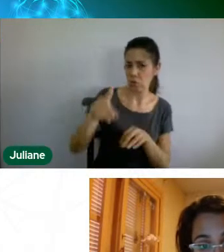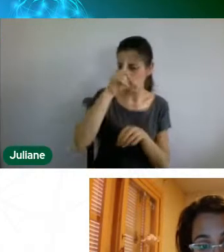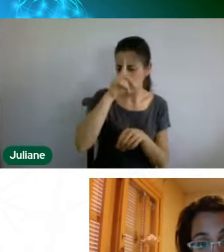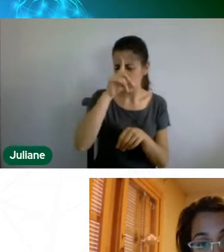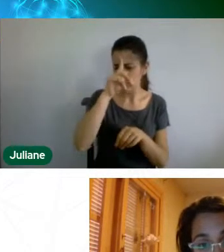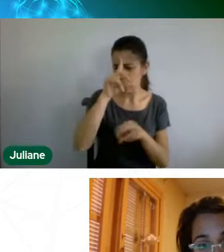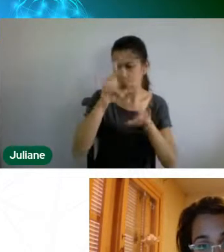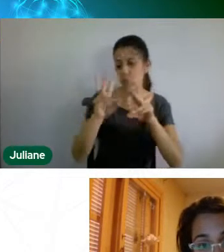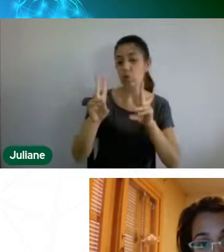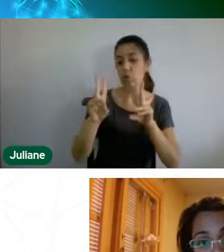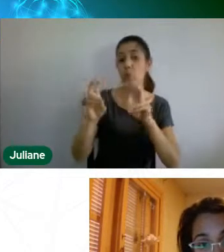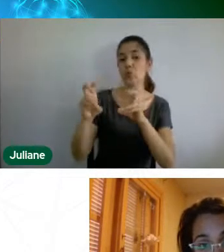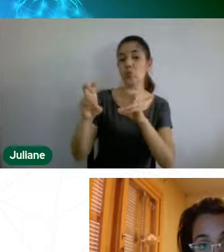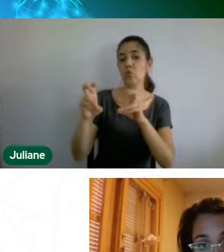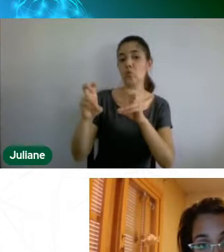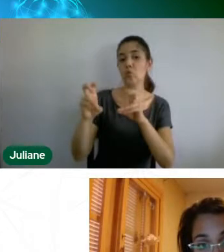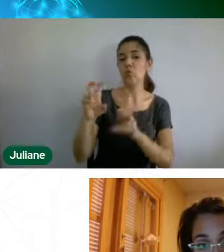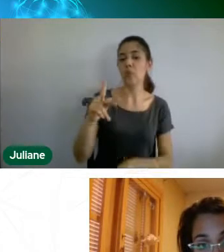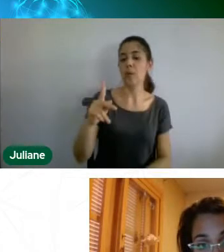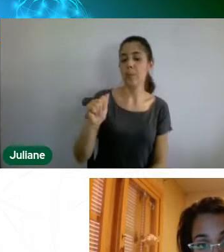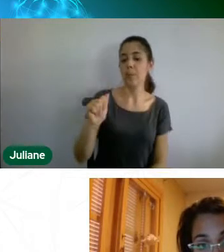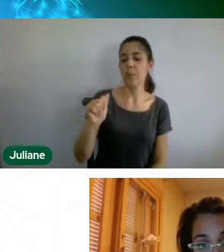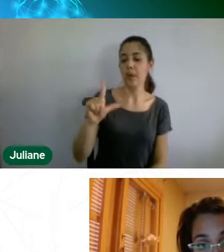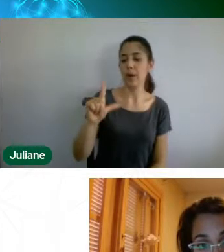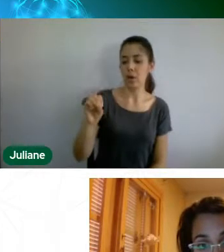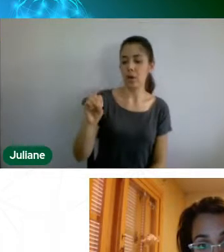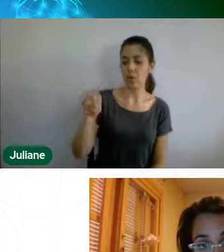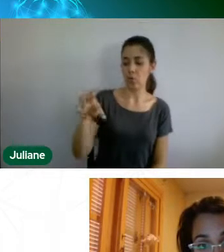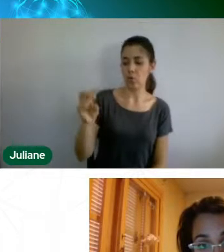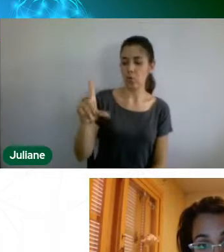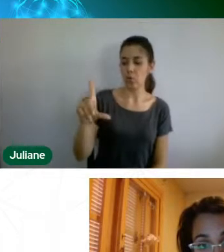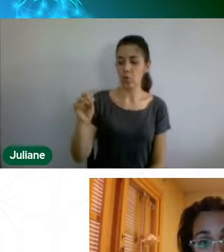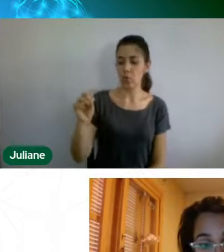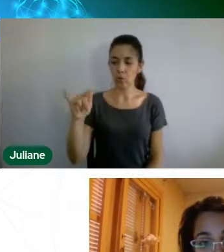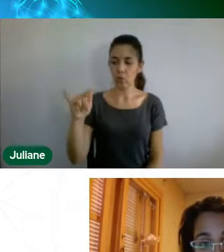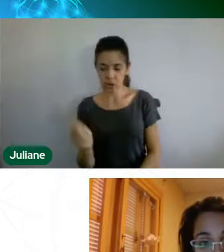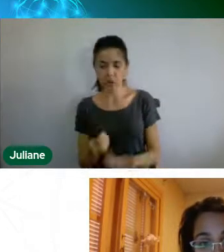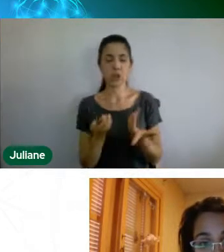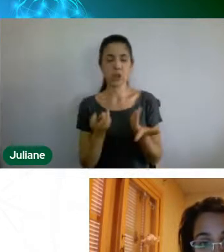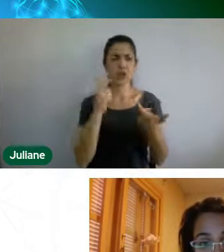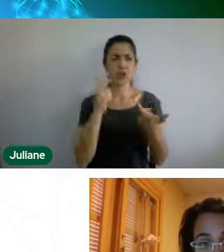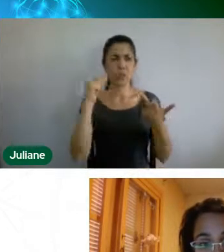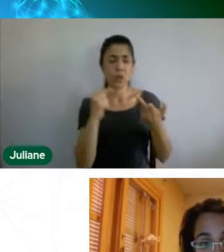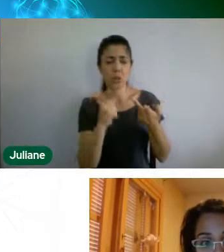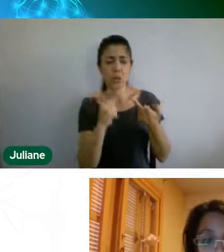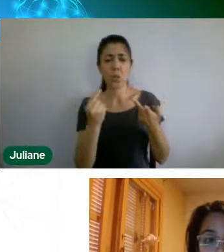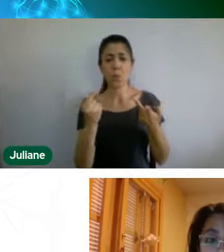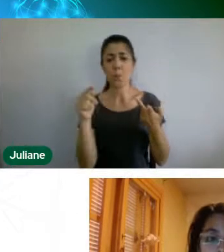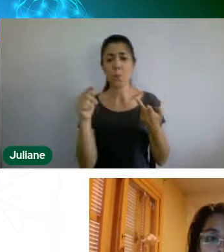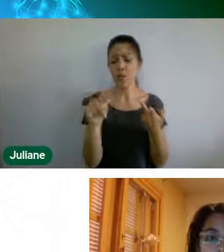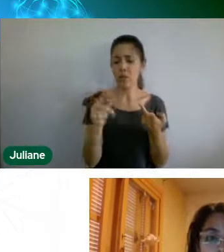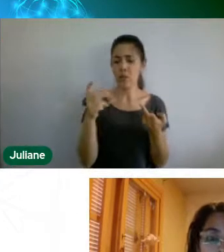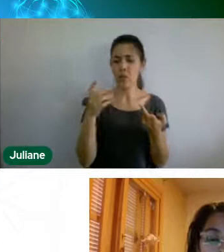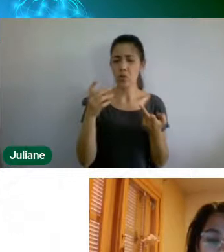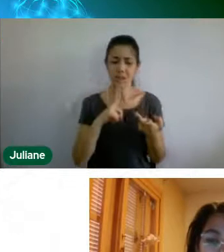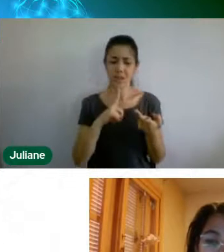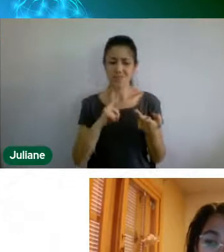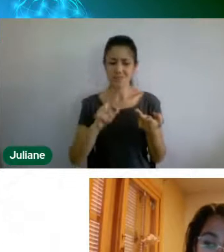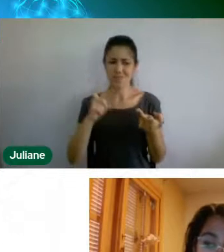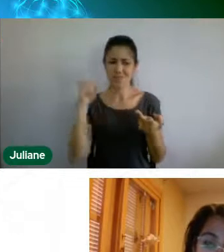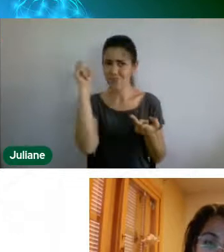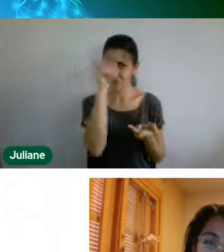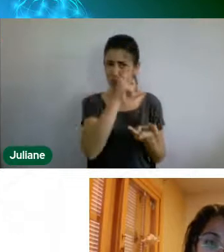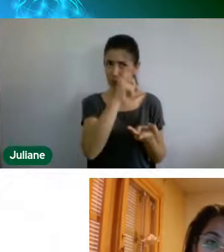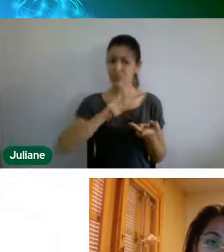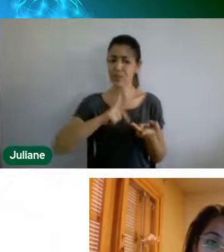dificuldades, né? Não sei se foi mais ou menos nessa linha, assim, que se trouxe, né, a essa... Claro